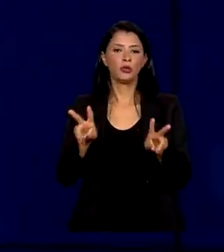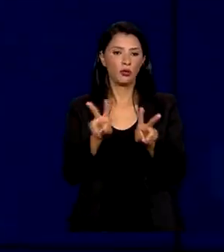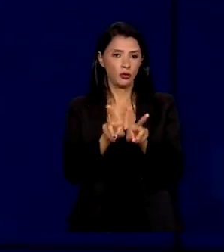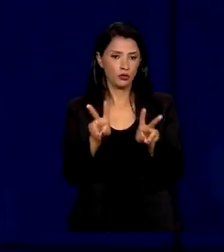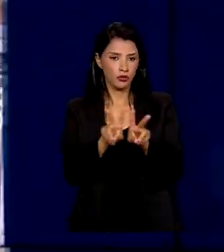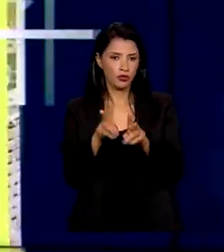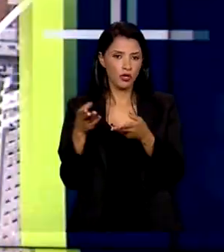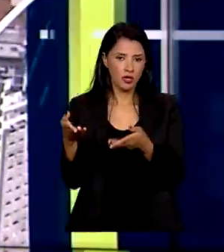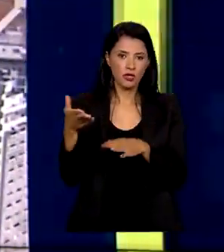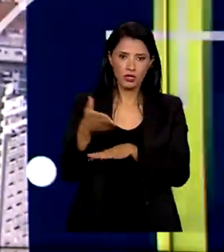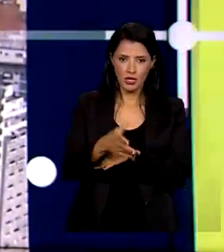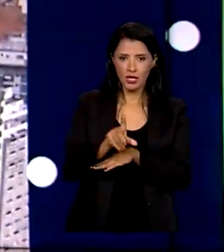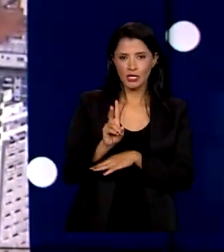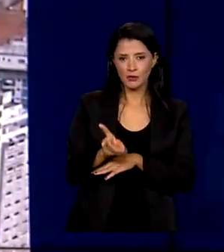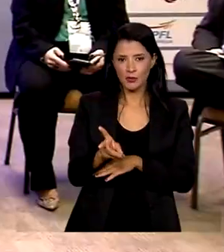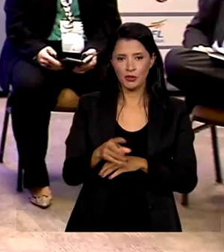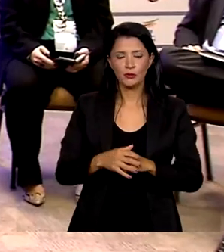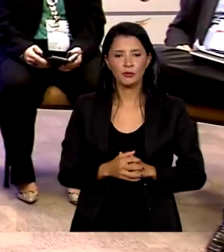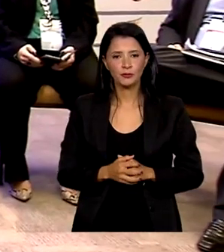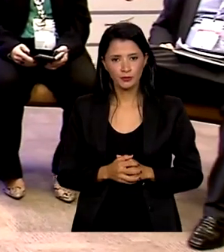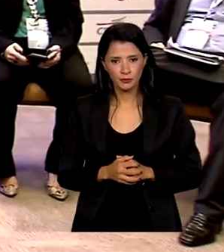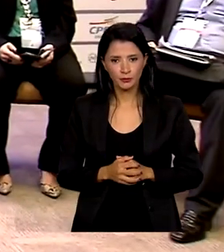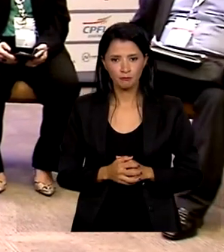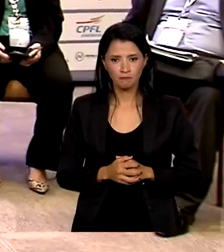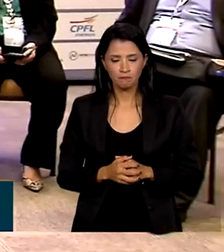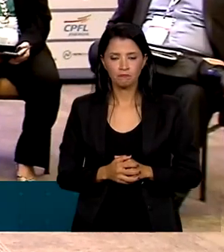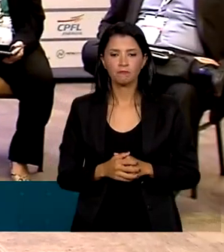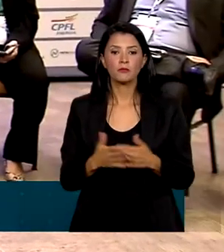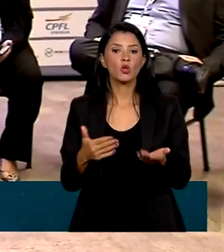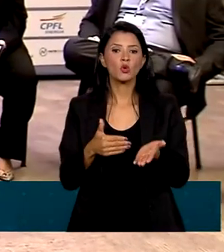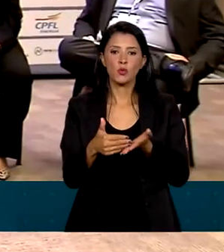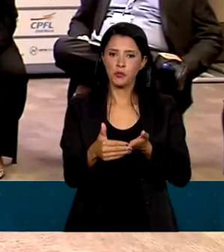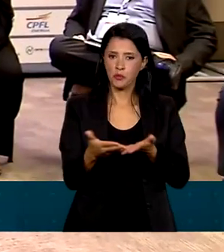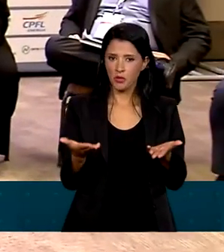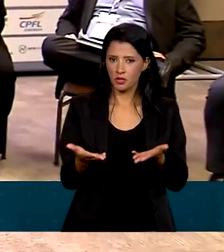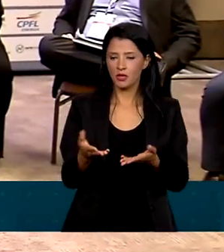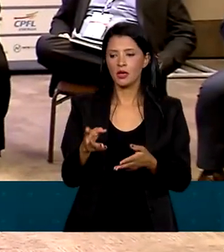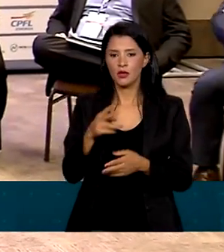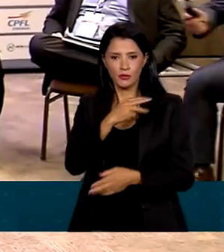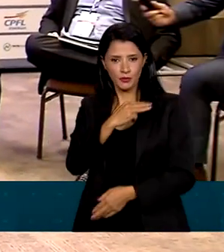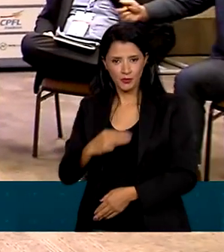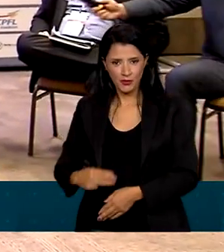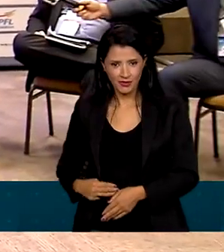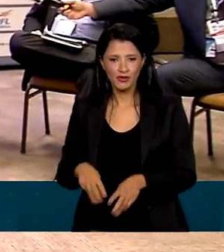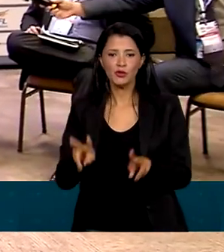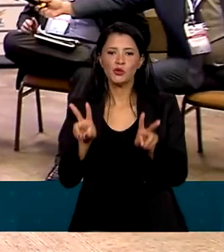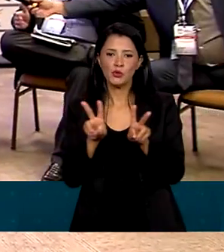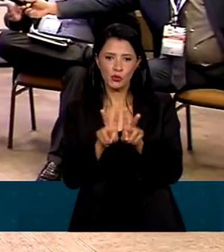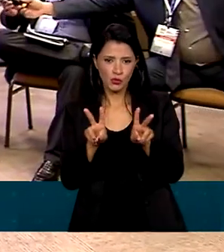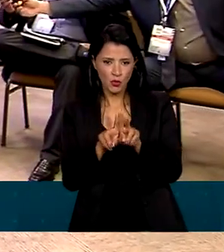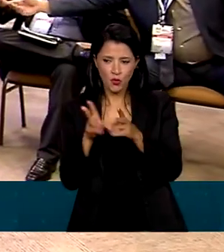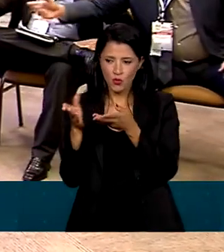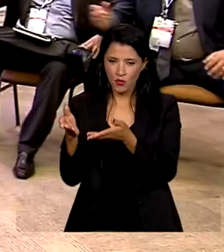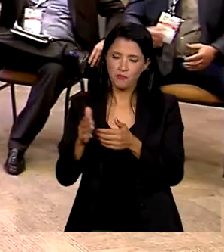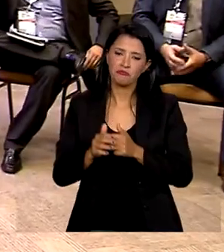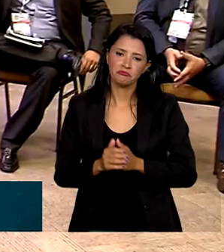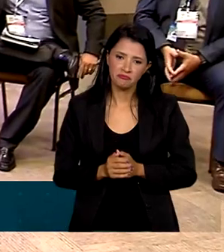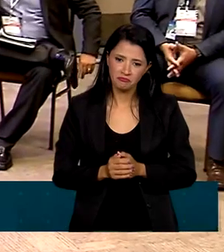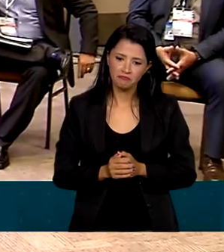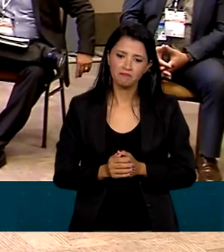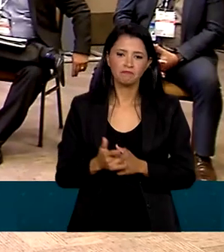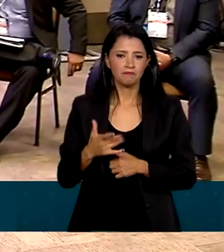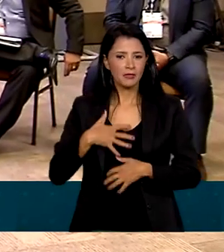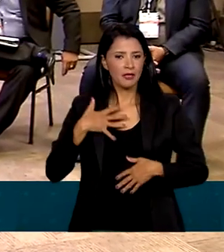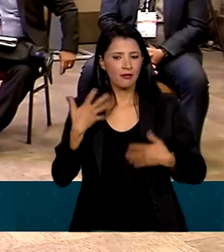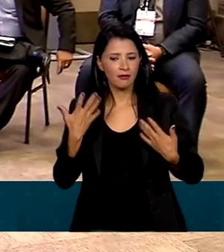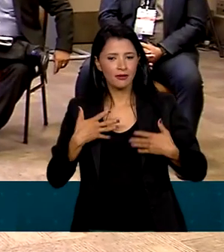Wellington Dias, nesse mesmo fórum. Então, começando, ministro Wellington Dias, com satisfação